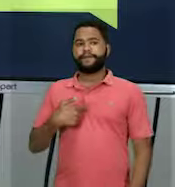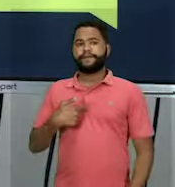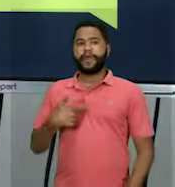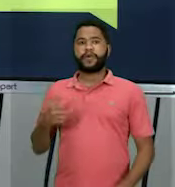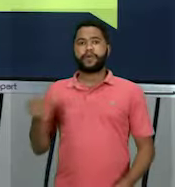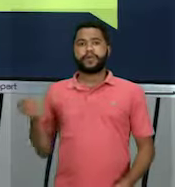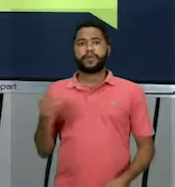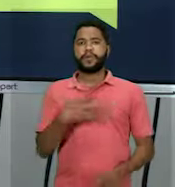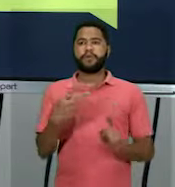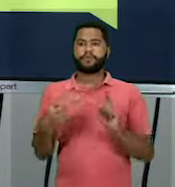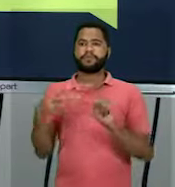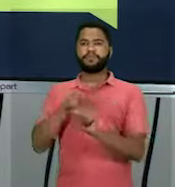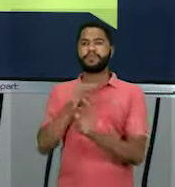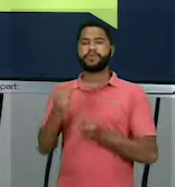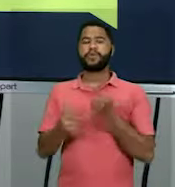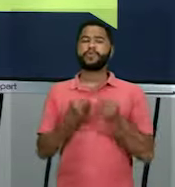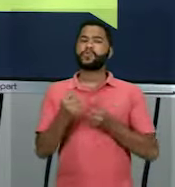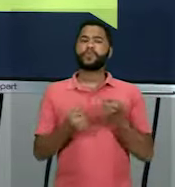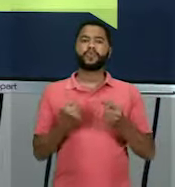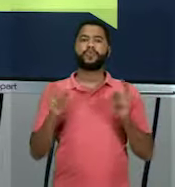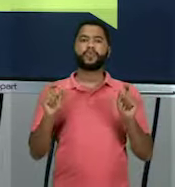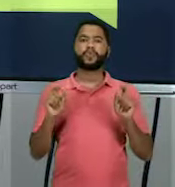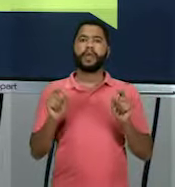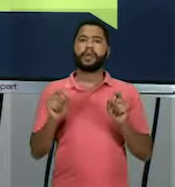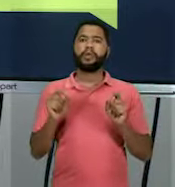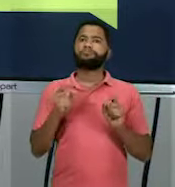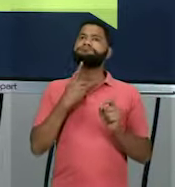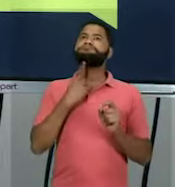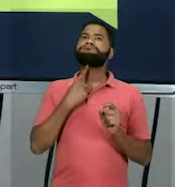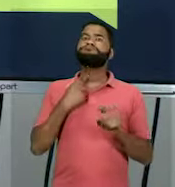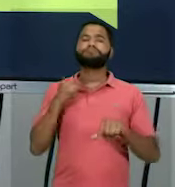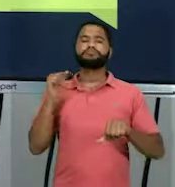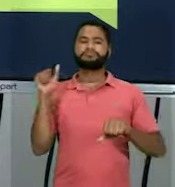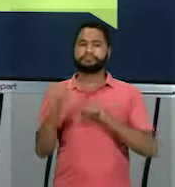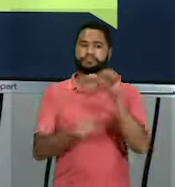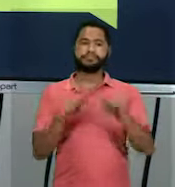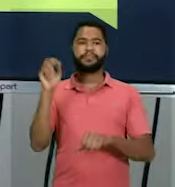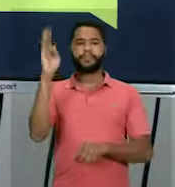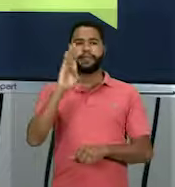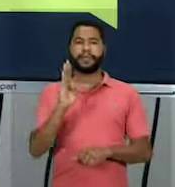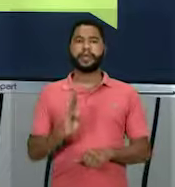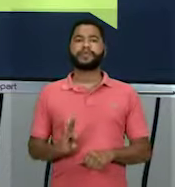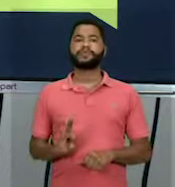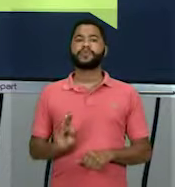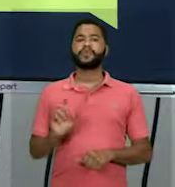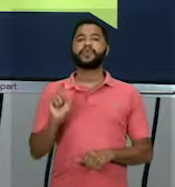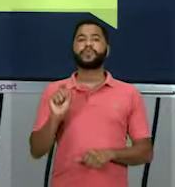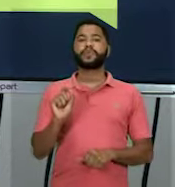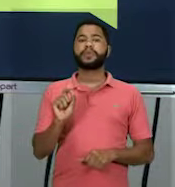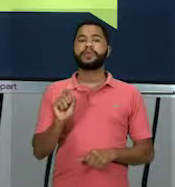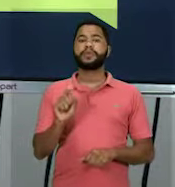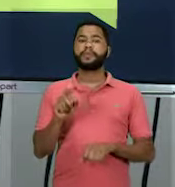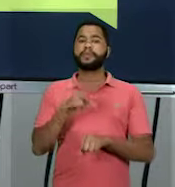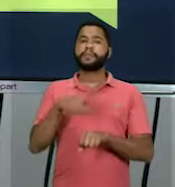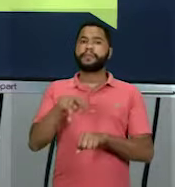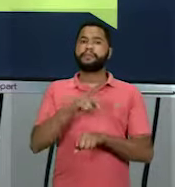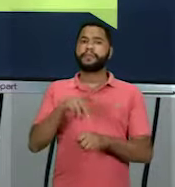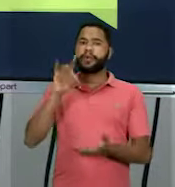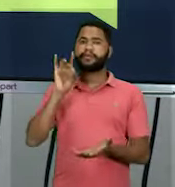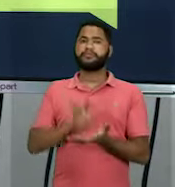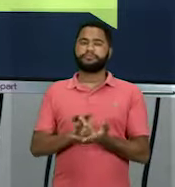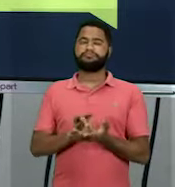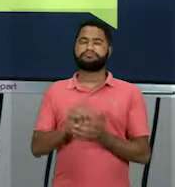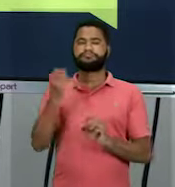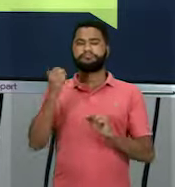perspectiva econômica, uma nova intenção de transformar o Brasil no país, de fato,